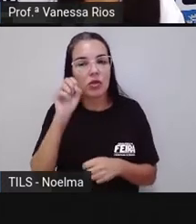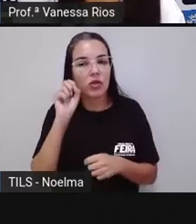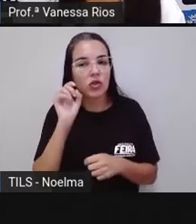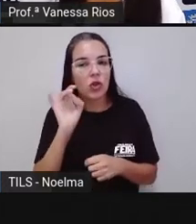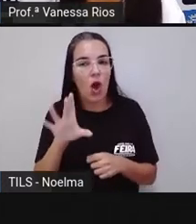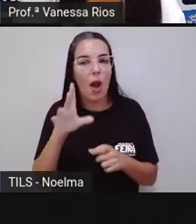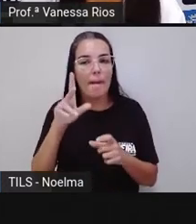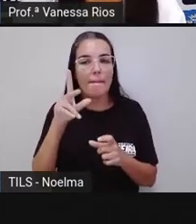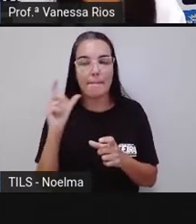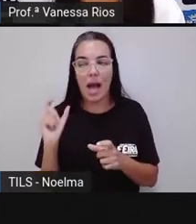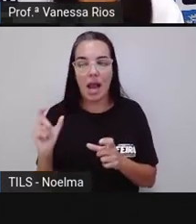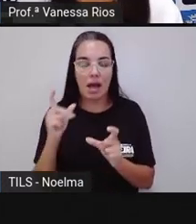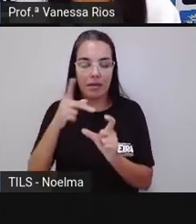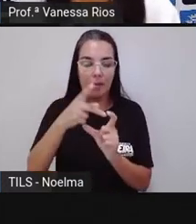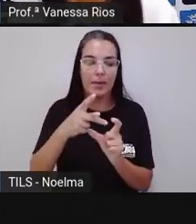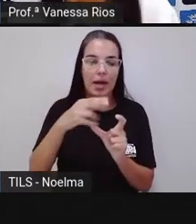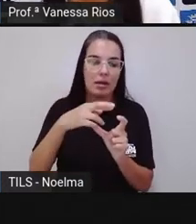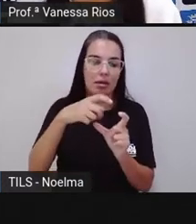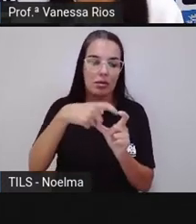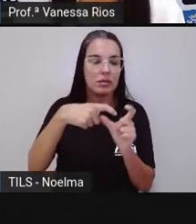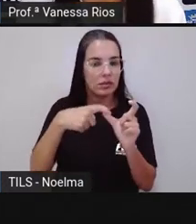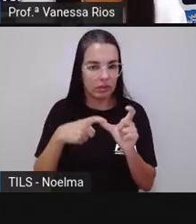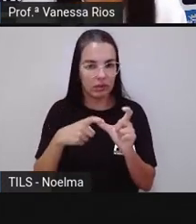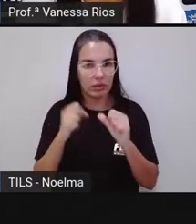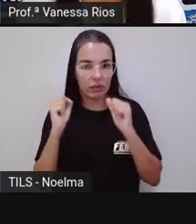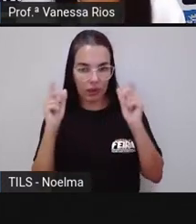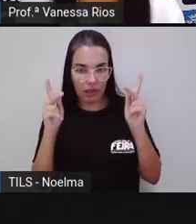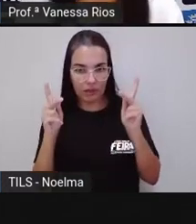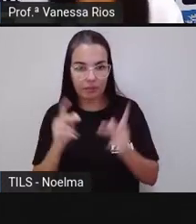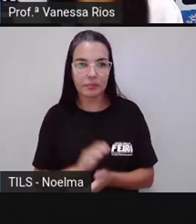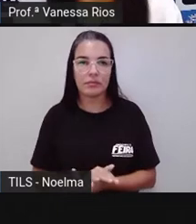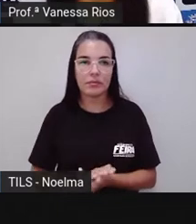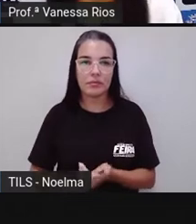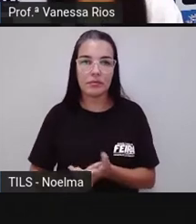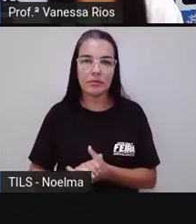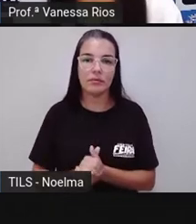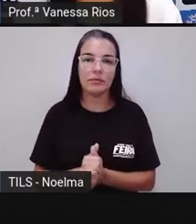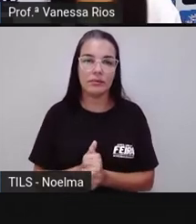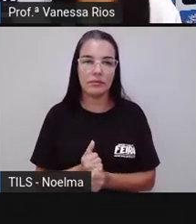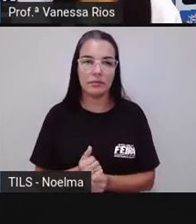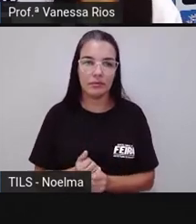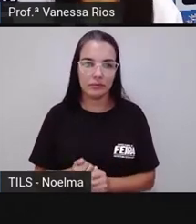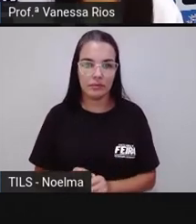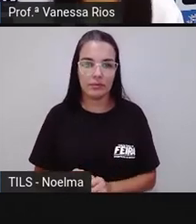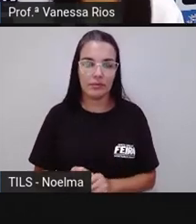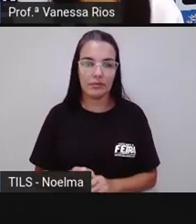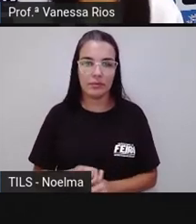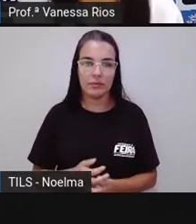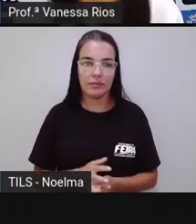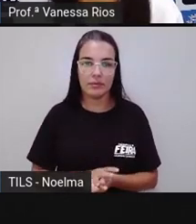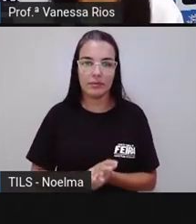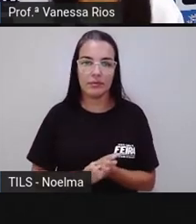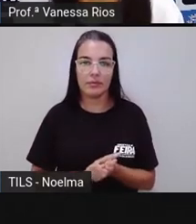necessariamente vai estar acentuada, a não ser nas palavras